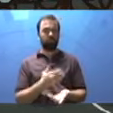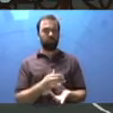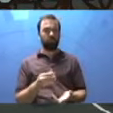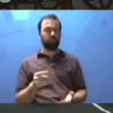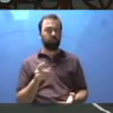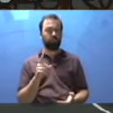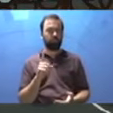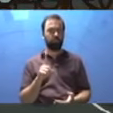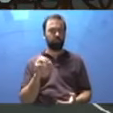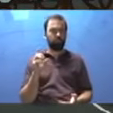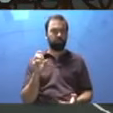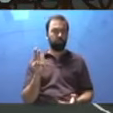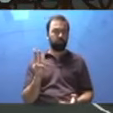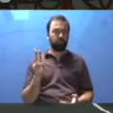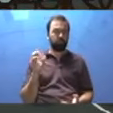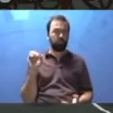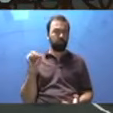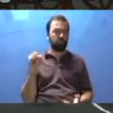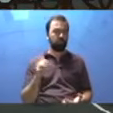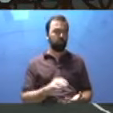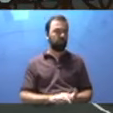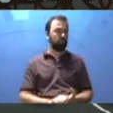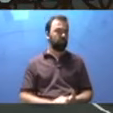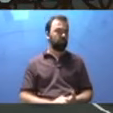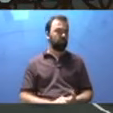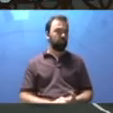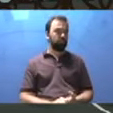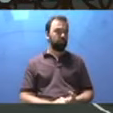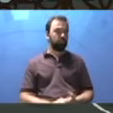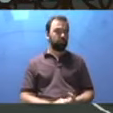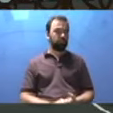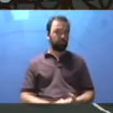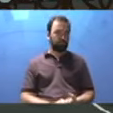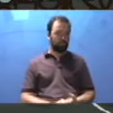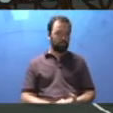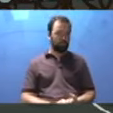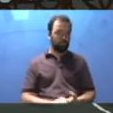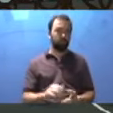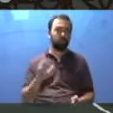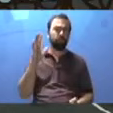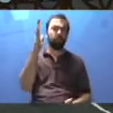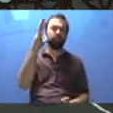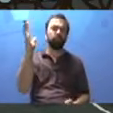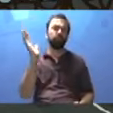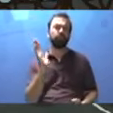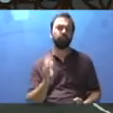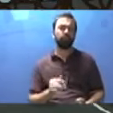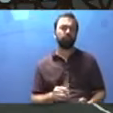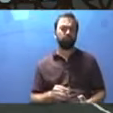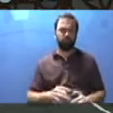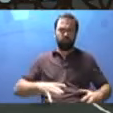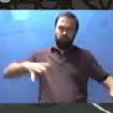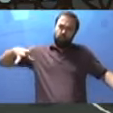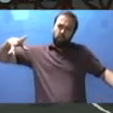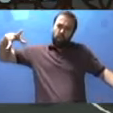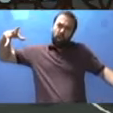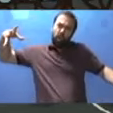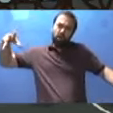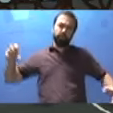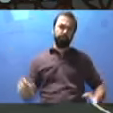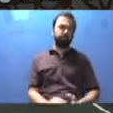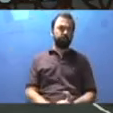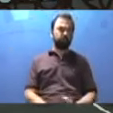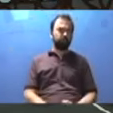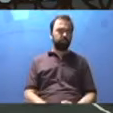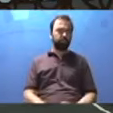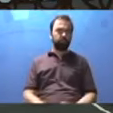Página 138. Olha lá. A escola é grande, né? E o Brasil? É bem